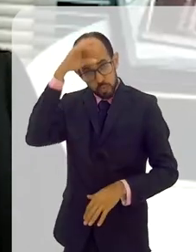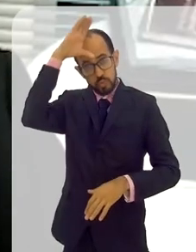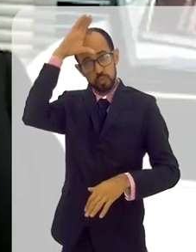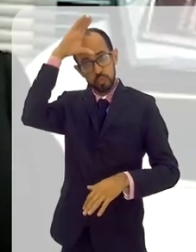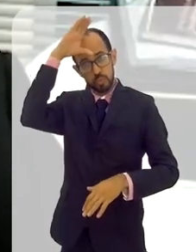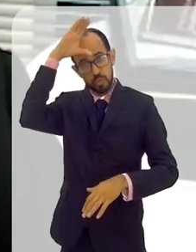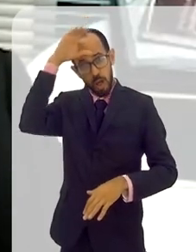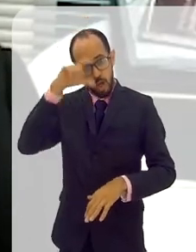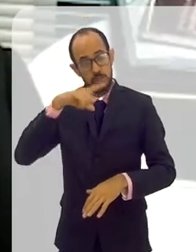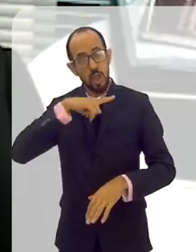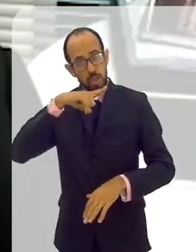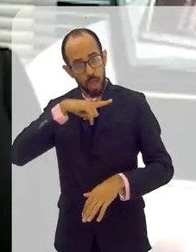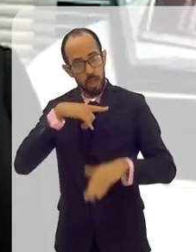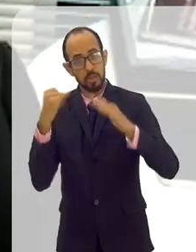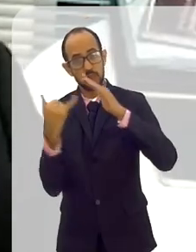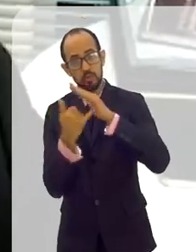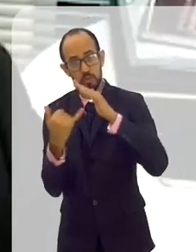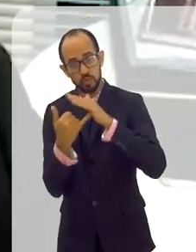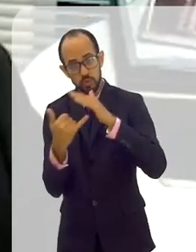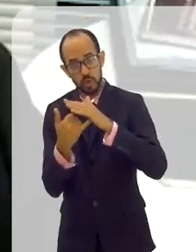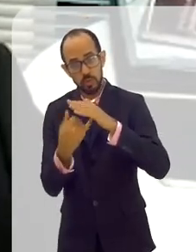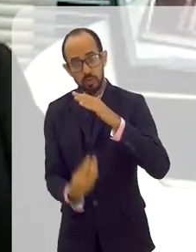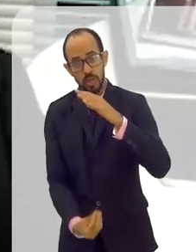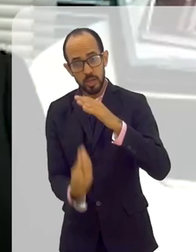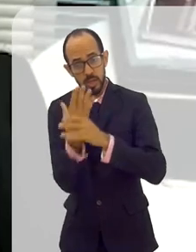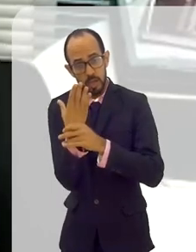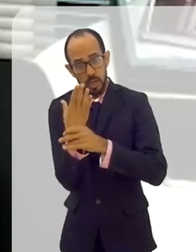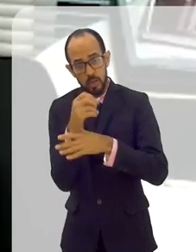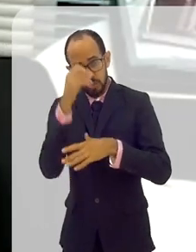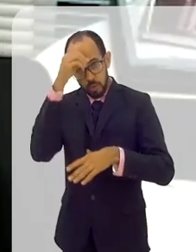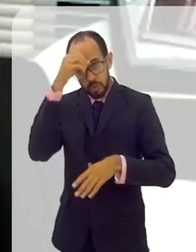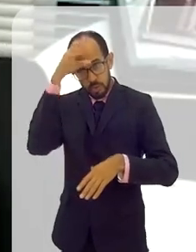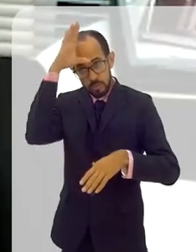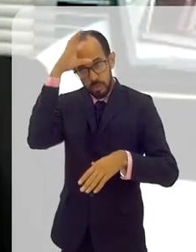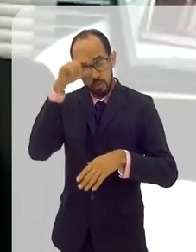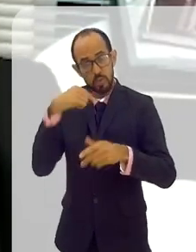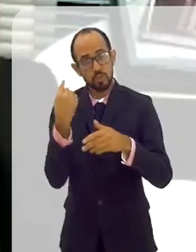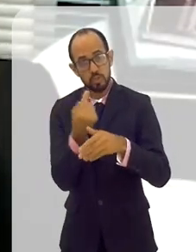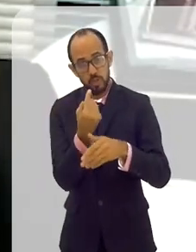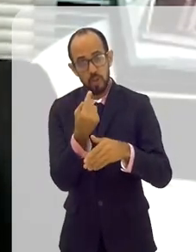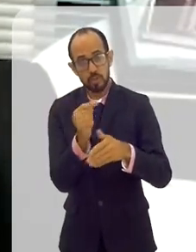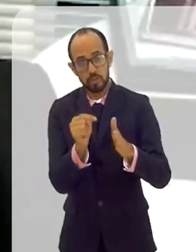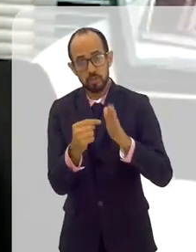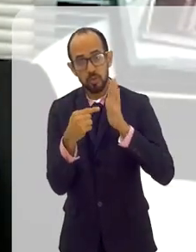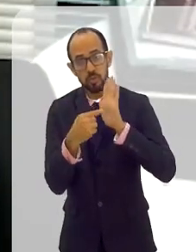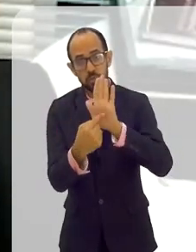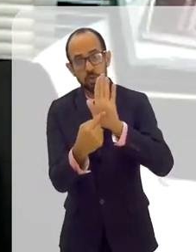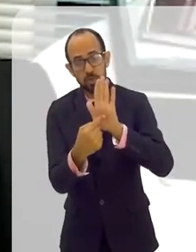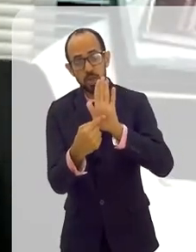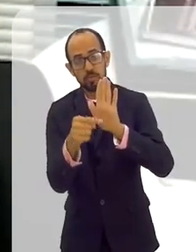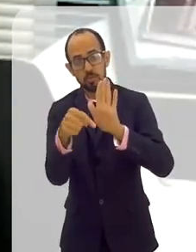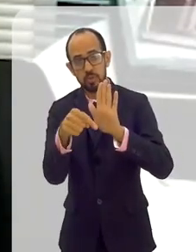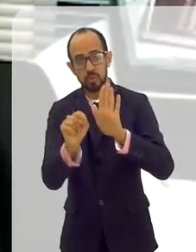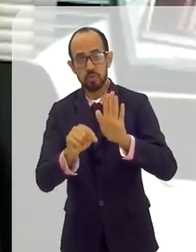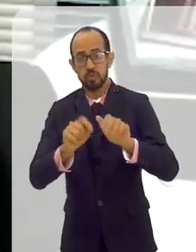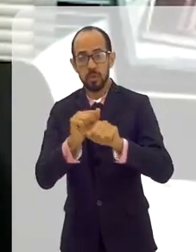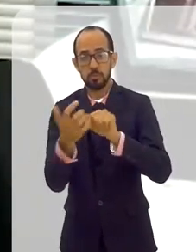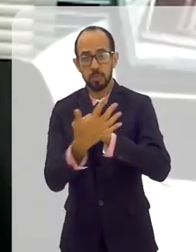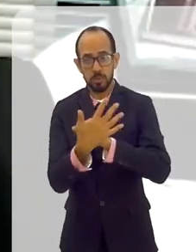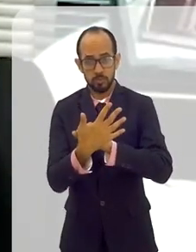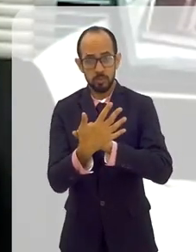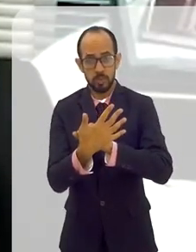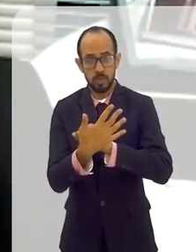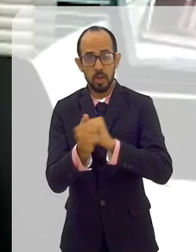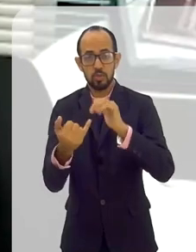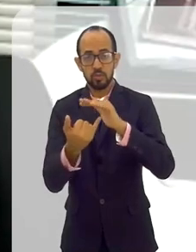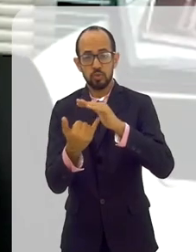produção de conhecimento. Então, nós temos muitas instituições que produzem conhecimento. Mostramos isso na pandemia, todos nós, os institutos